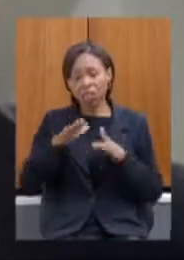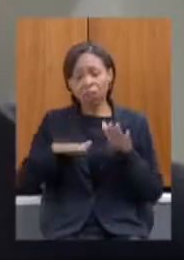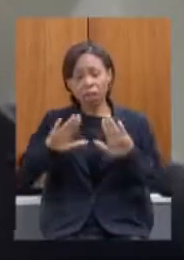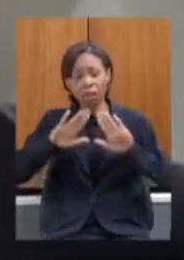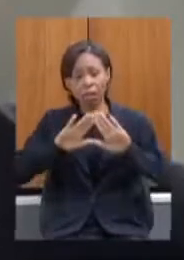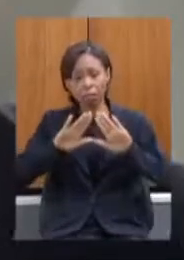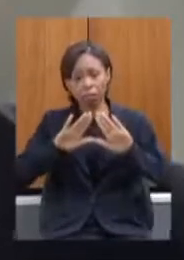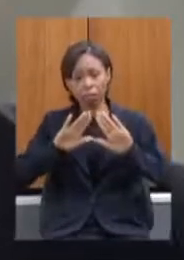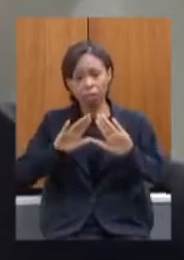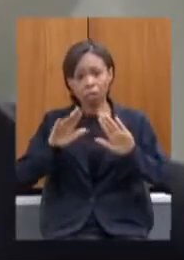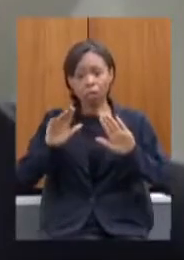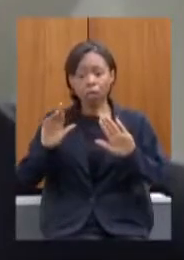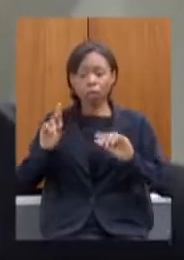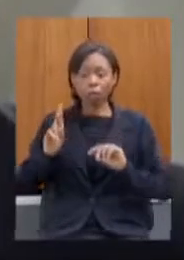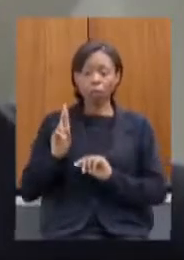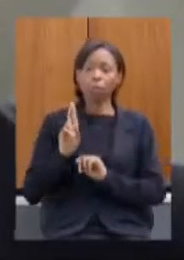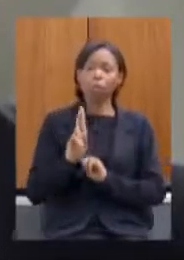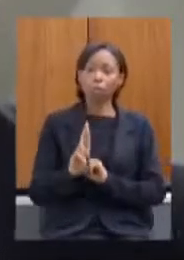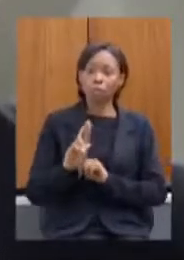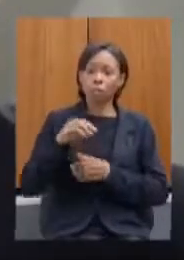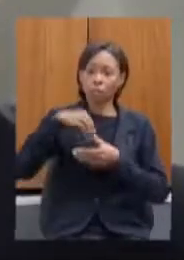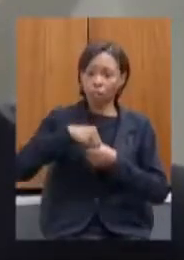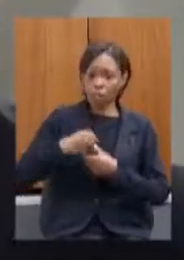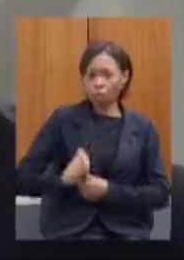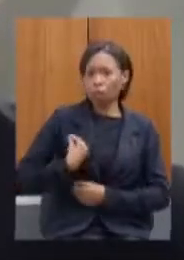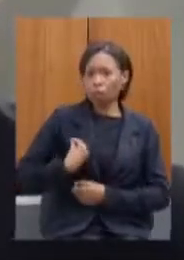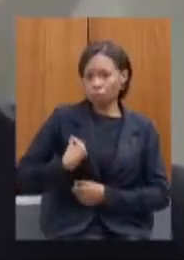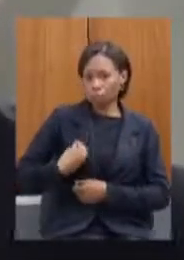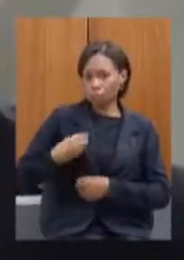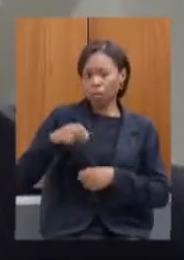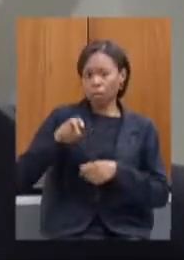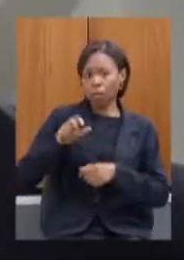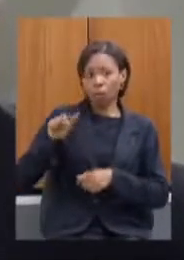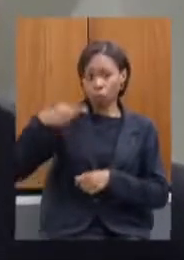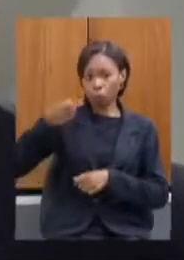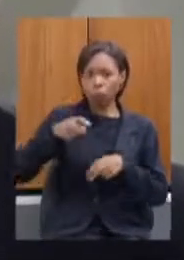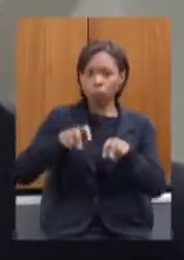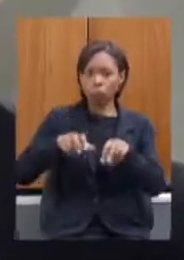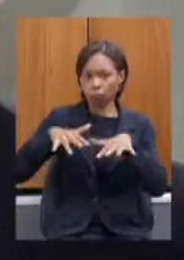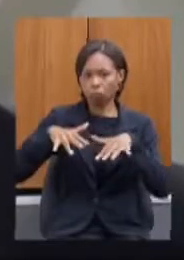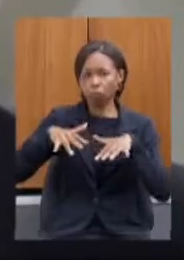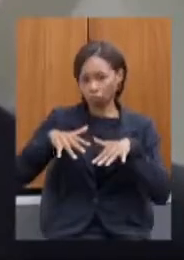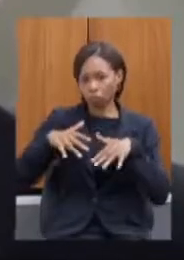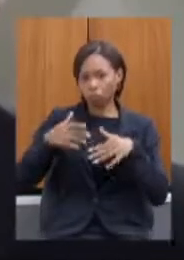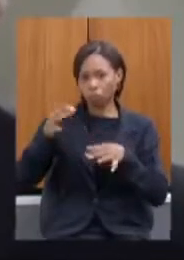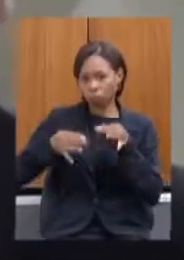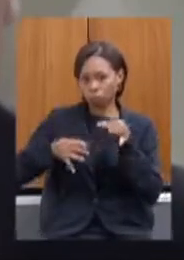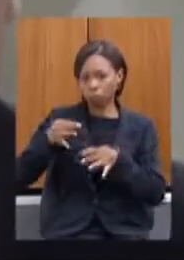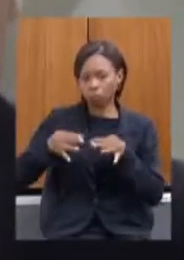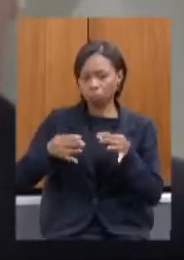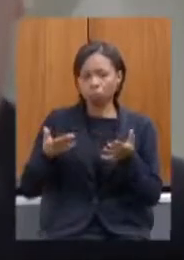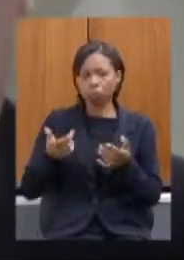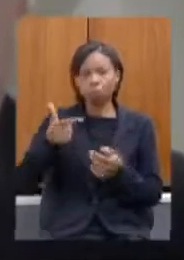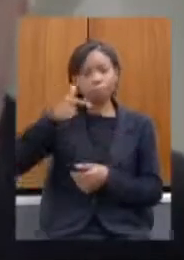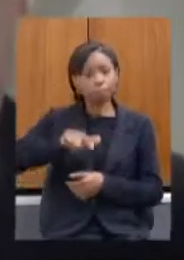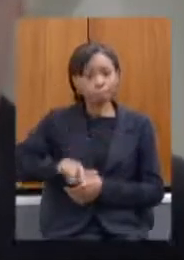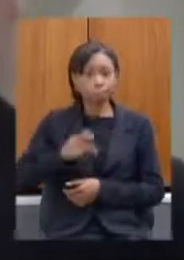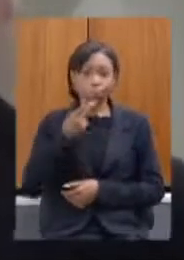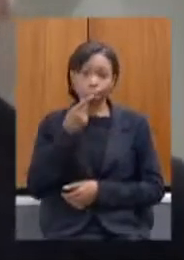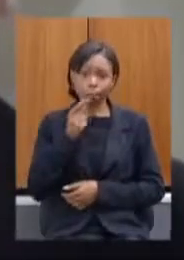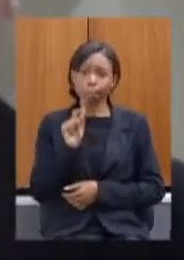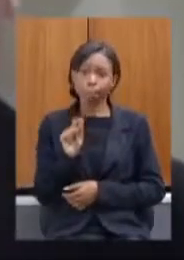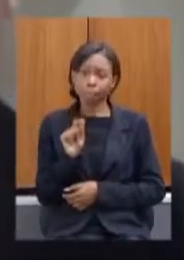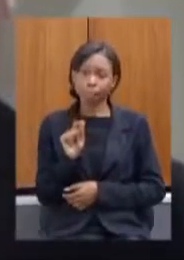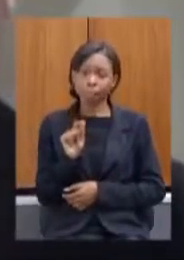representantes da próxima audiência né volto a dizer que o que tem sido